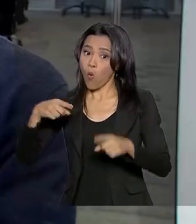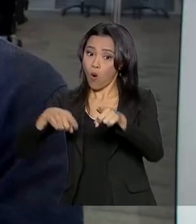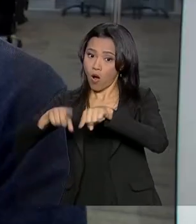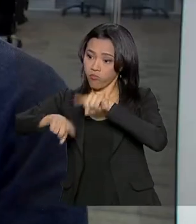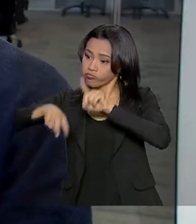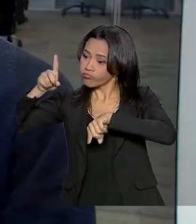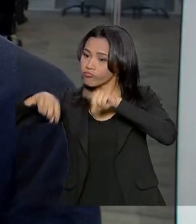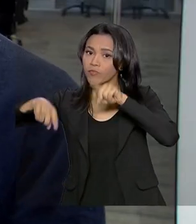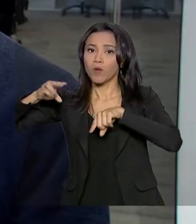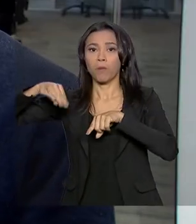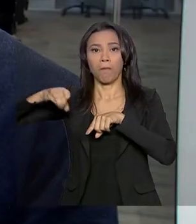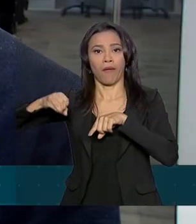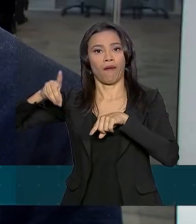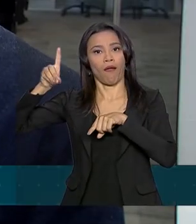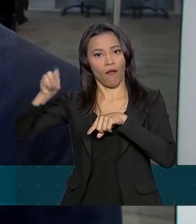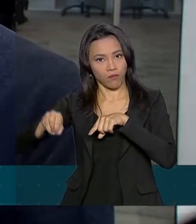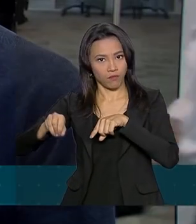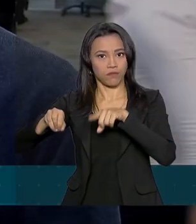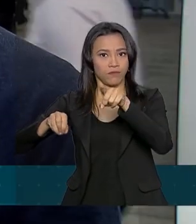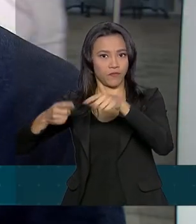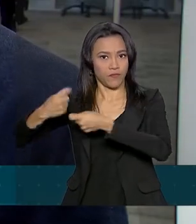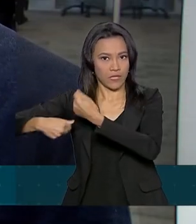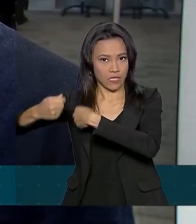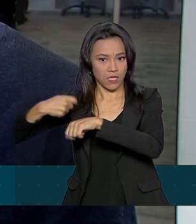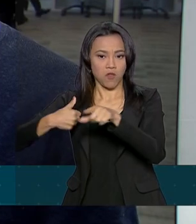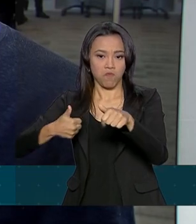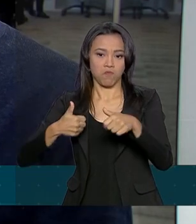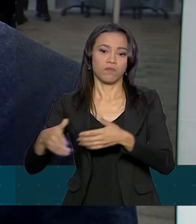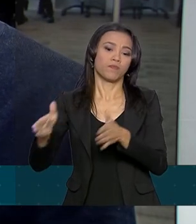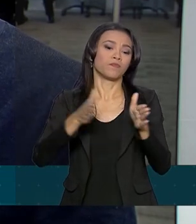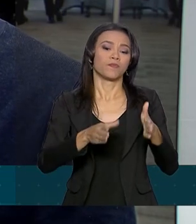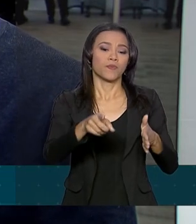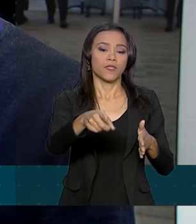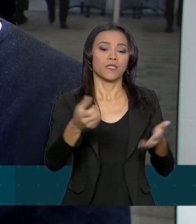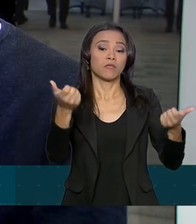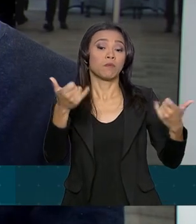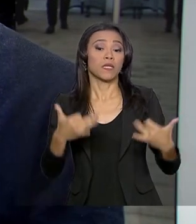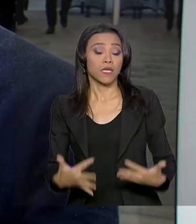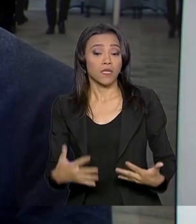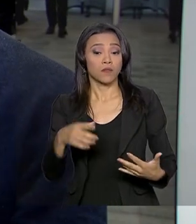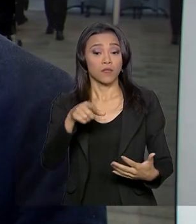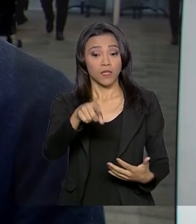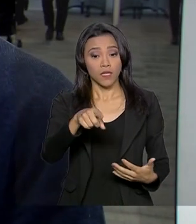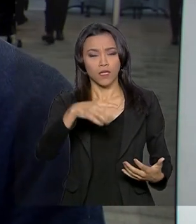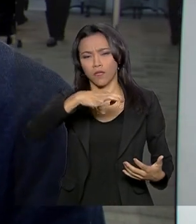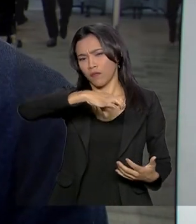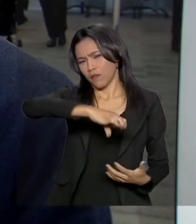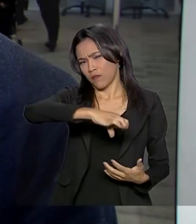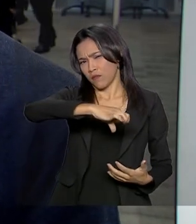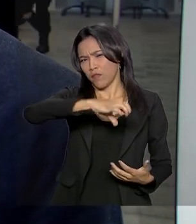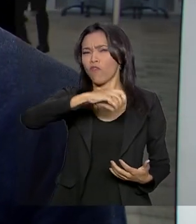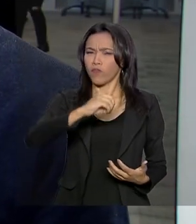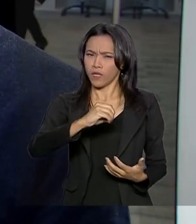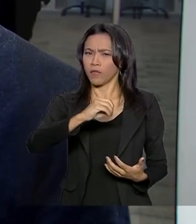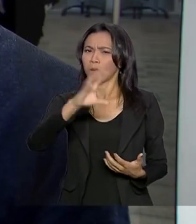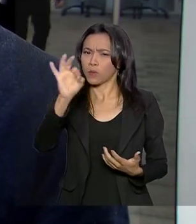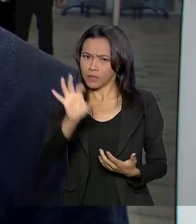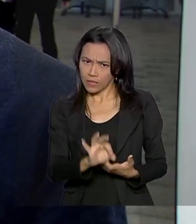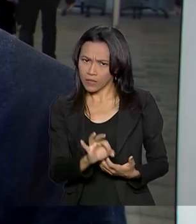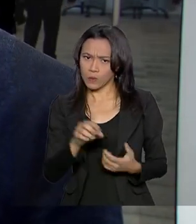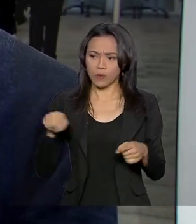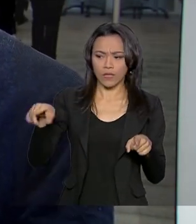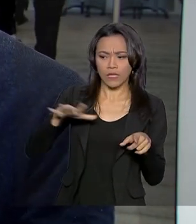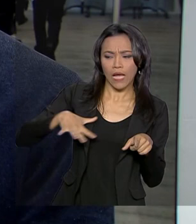Uma boa parte do movimento de ajuste para cima dos preços o mercado já antecipou. Eu diria que uns 90% do que o mercado